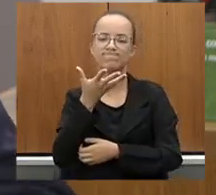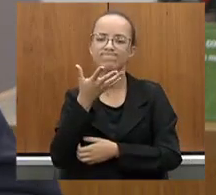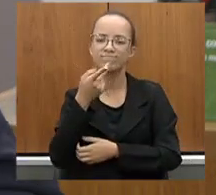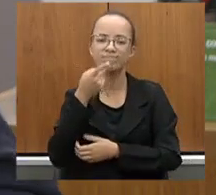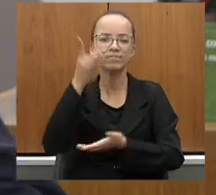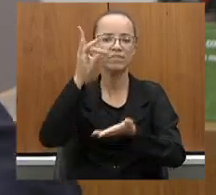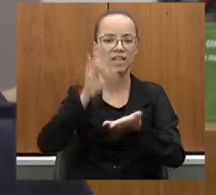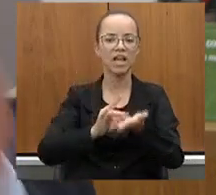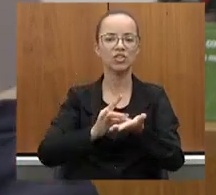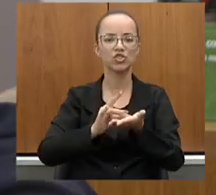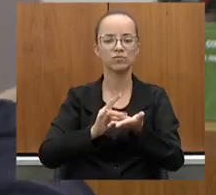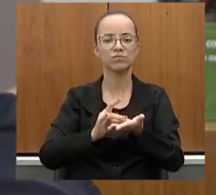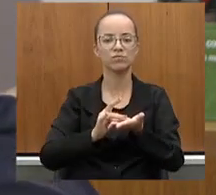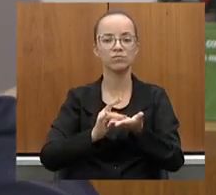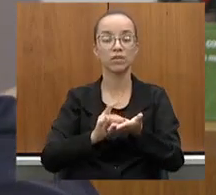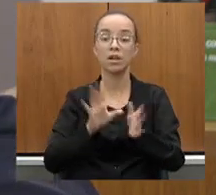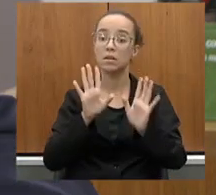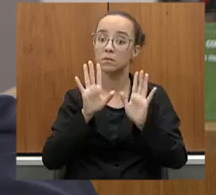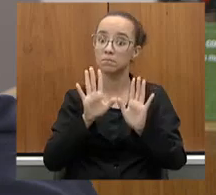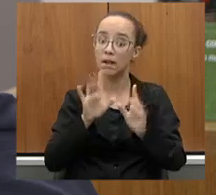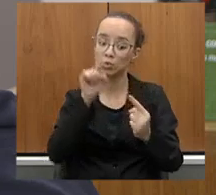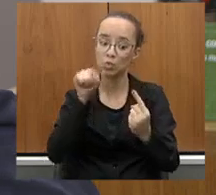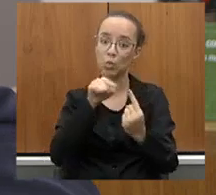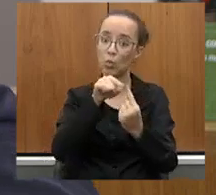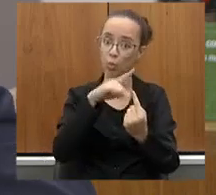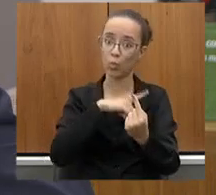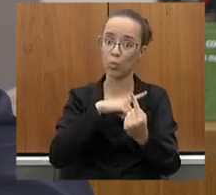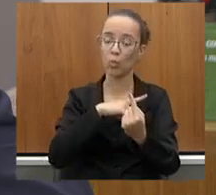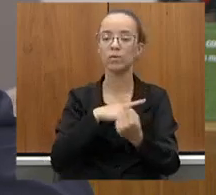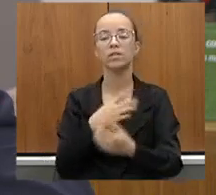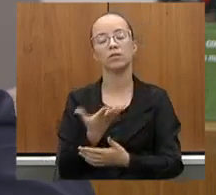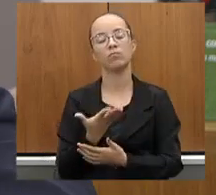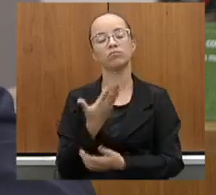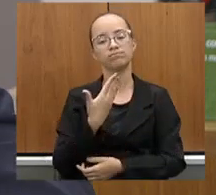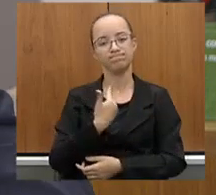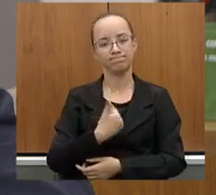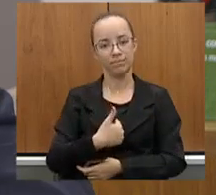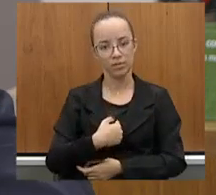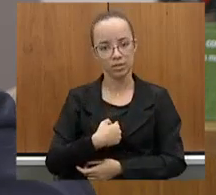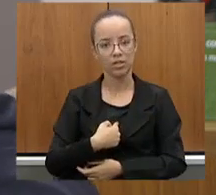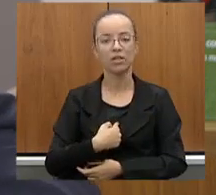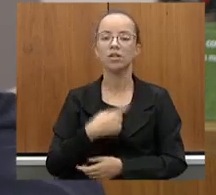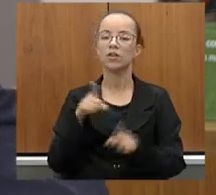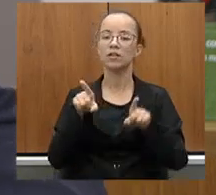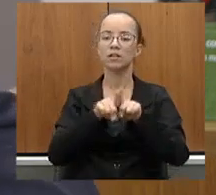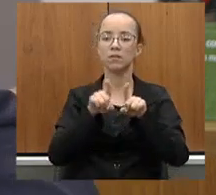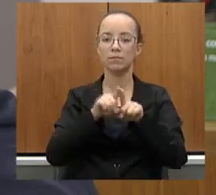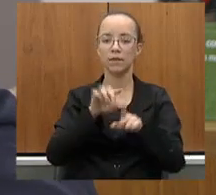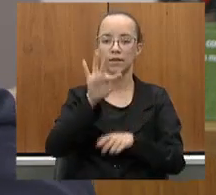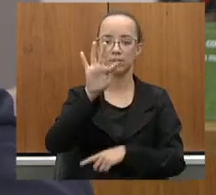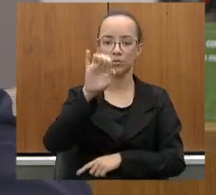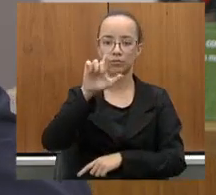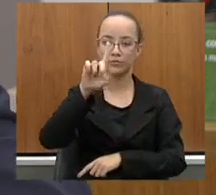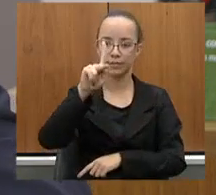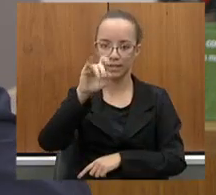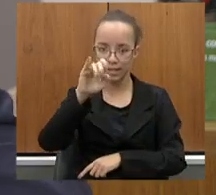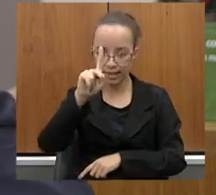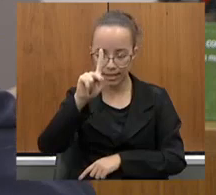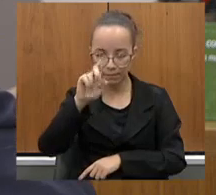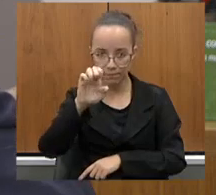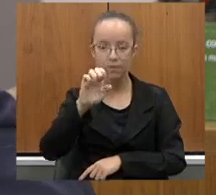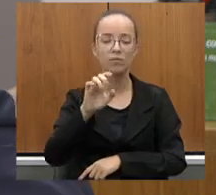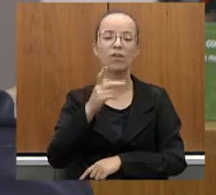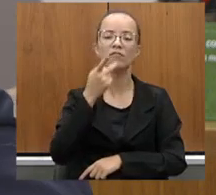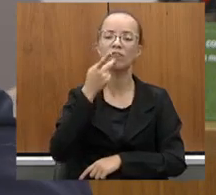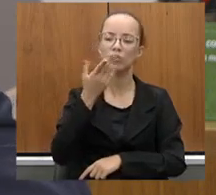e corretas, mas muito propositivas. Em meu nome, em meu nome do Felipe, o Felipe me mandou uma mensagem aqui para